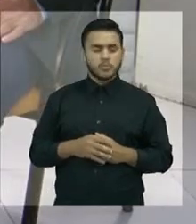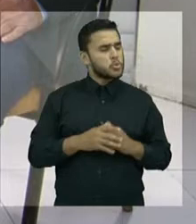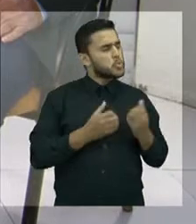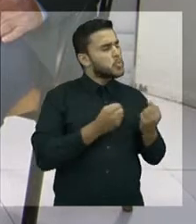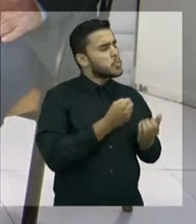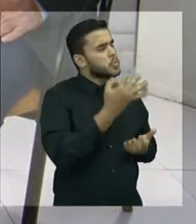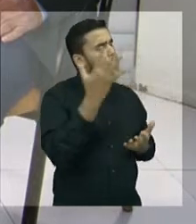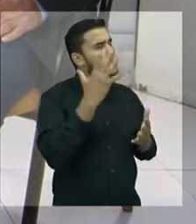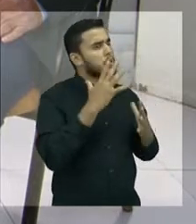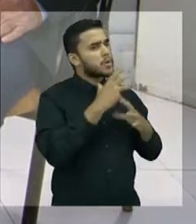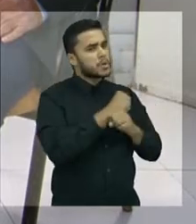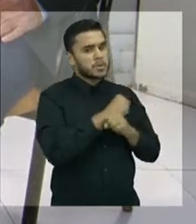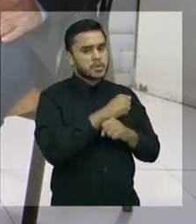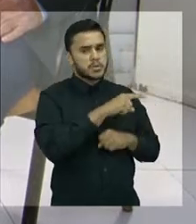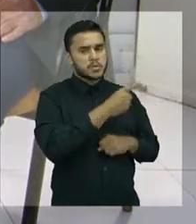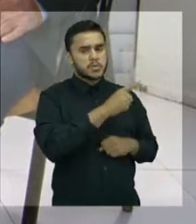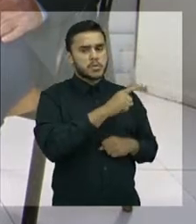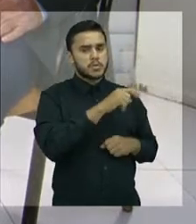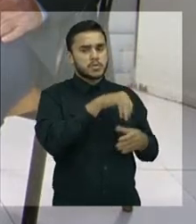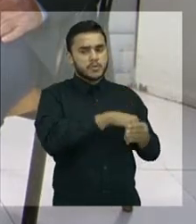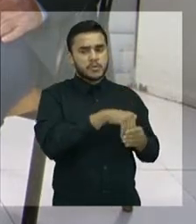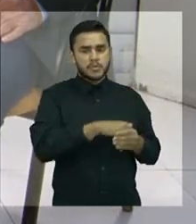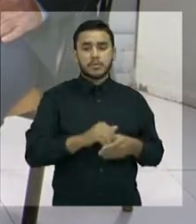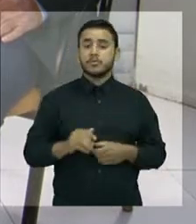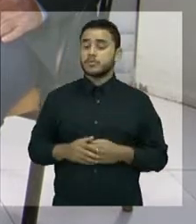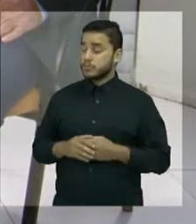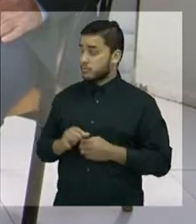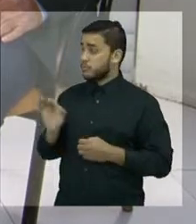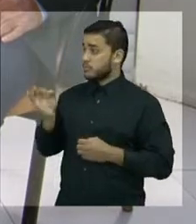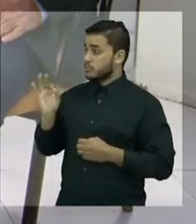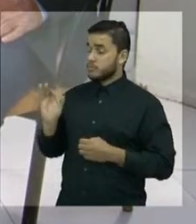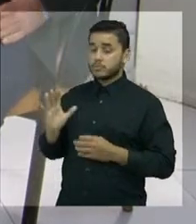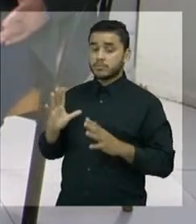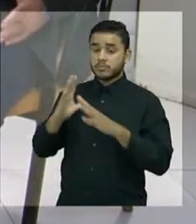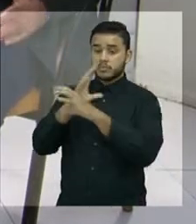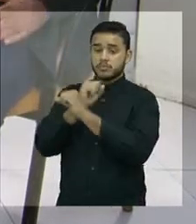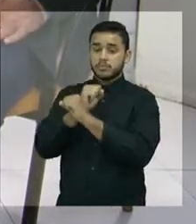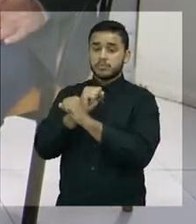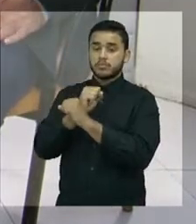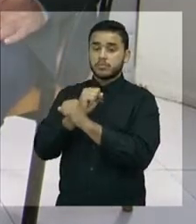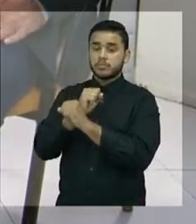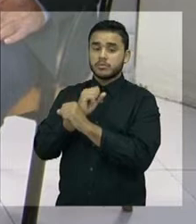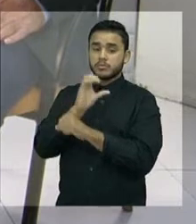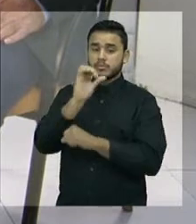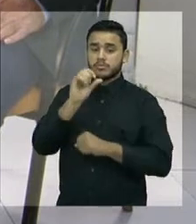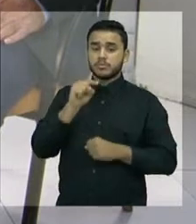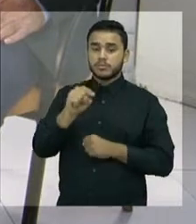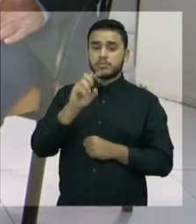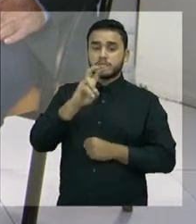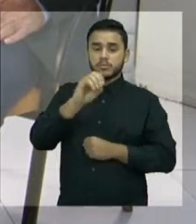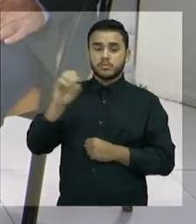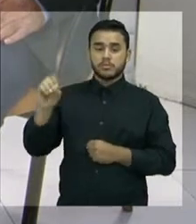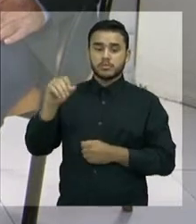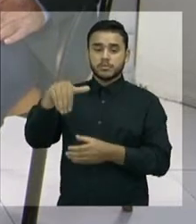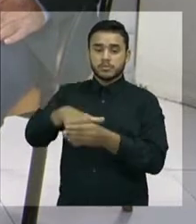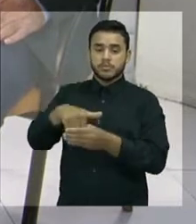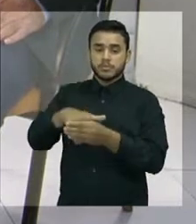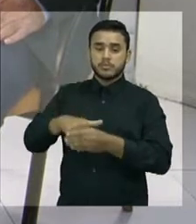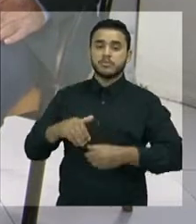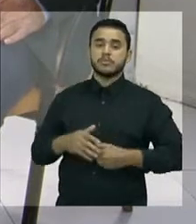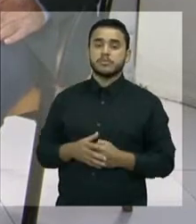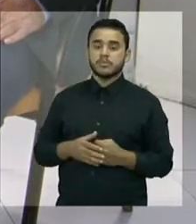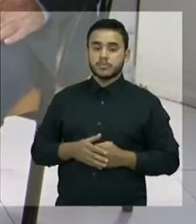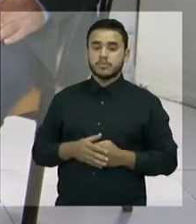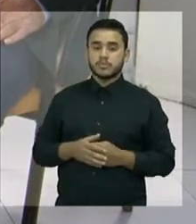6.500 votos. Então, não é qualquer legenda que aceita um vereador, né? Com essa votação, né? É, eles Principalmente se for muito